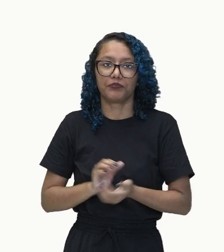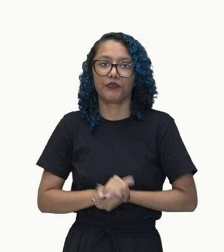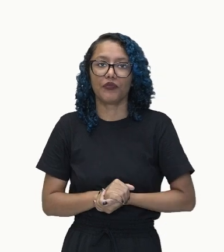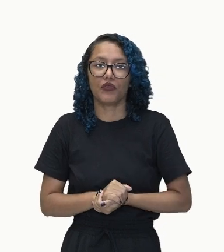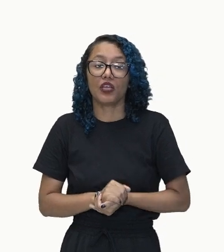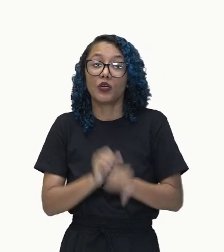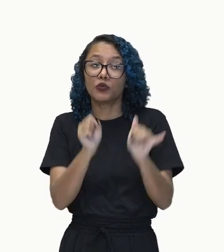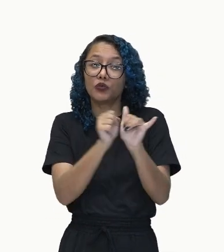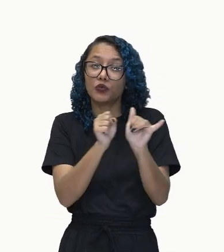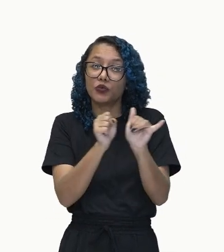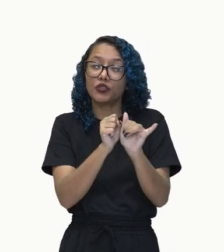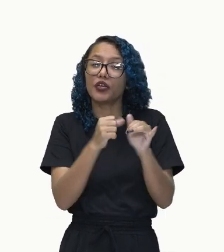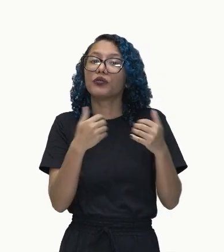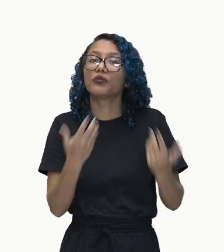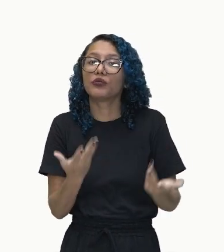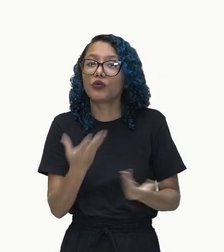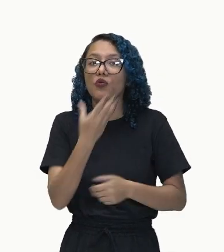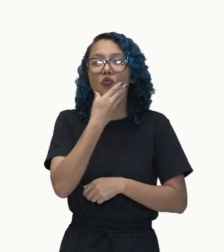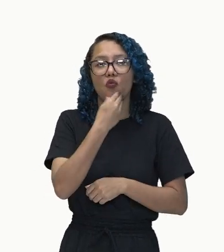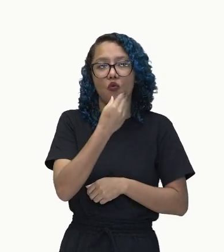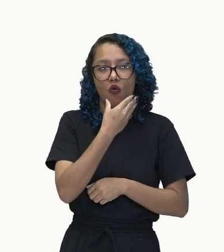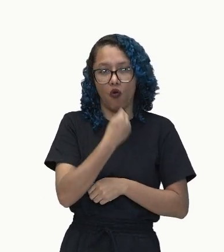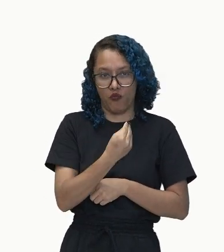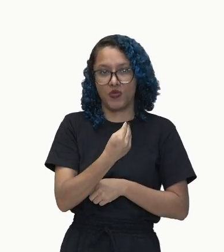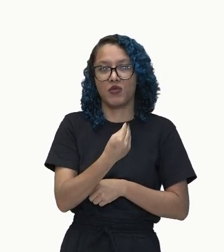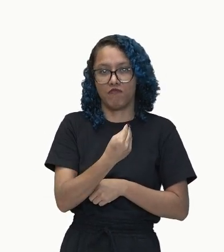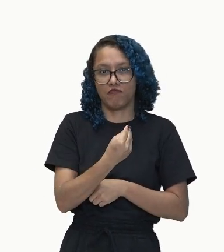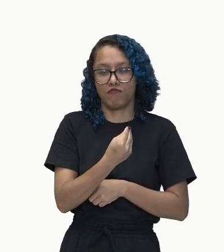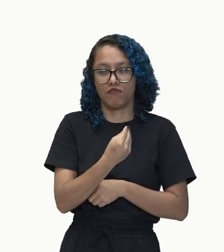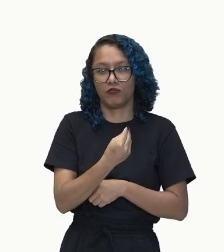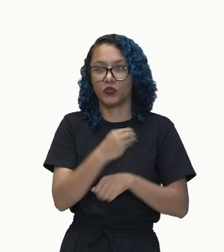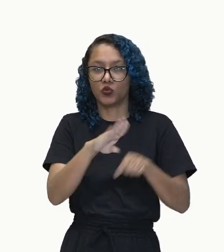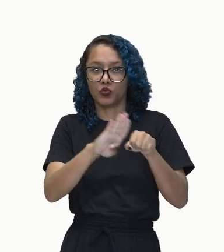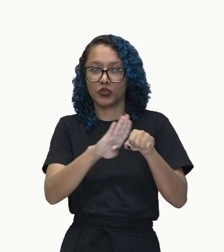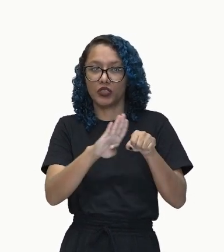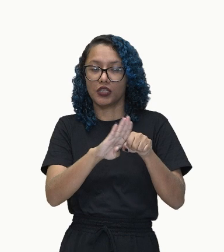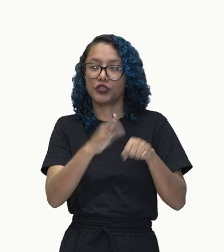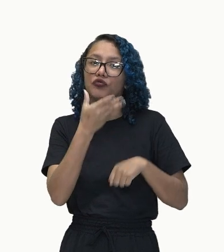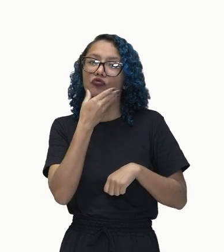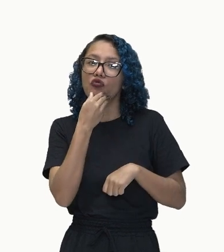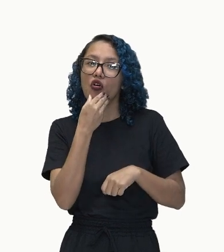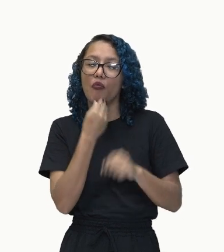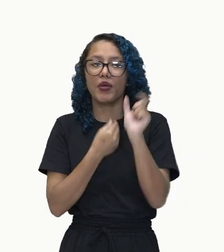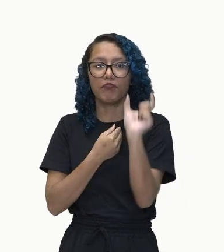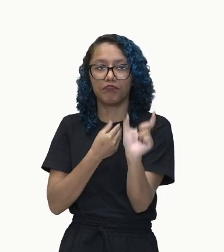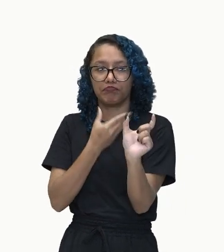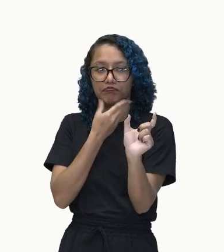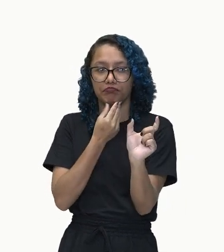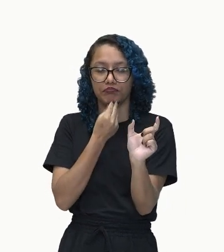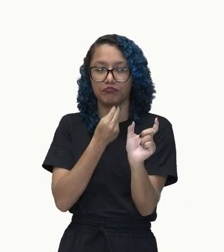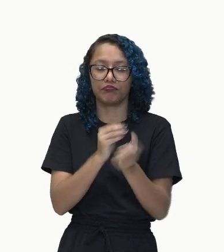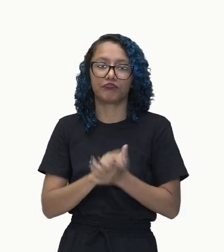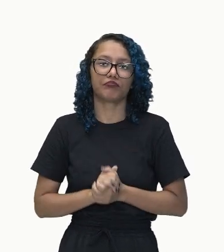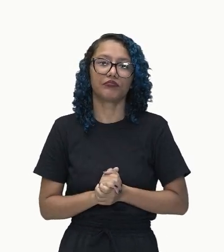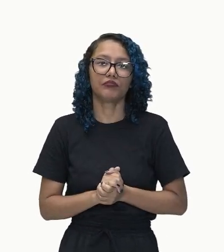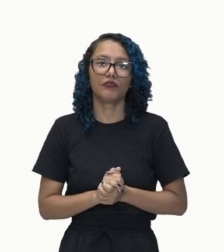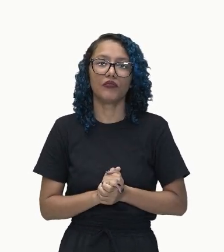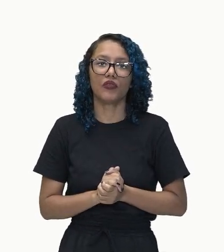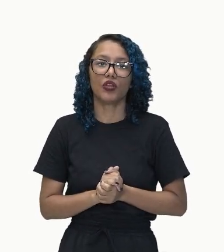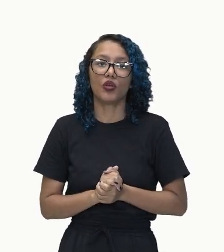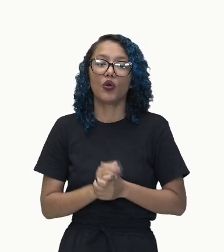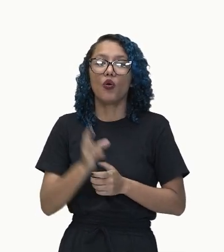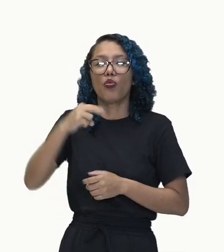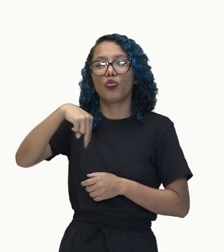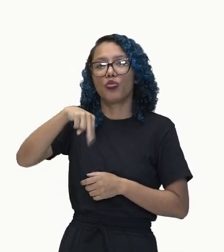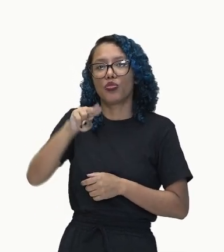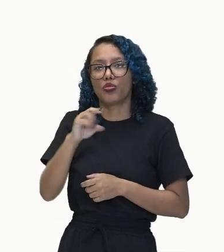sujeito. É um substantivo ali, né? O homem é o nosso sintagma nominal. Então, o núcleo do sujeito é